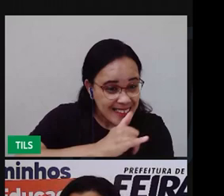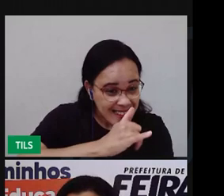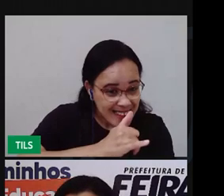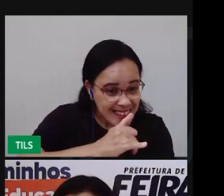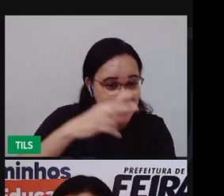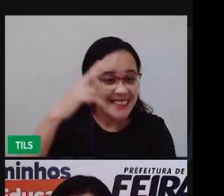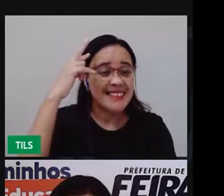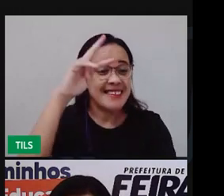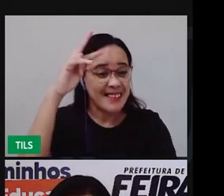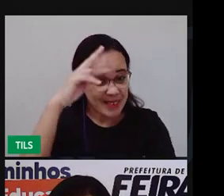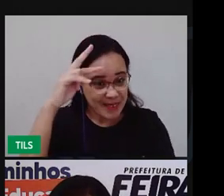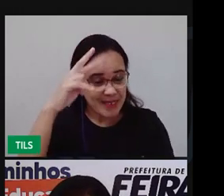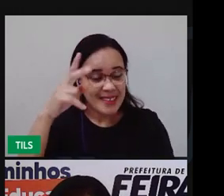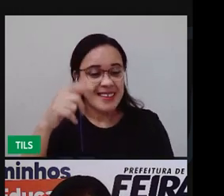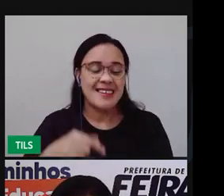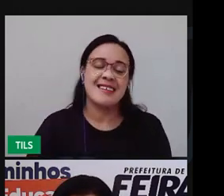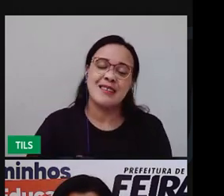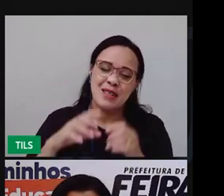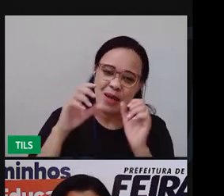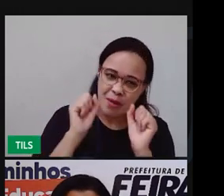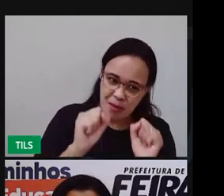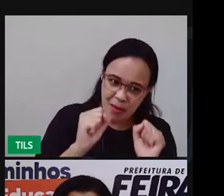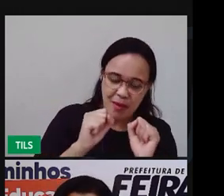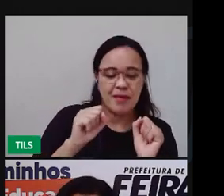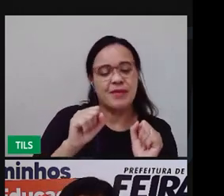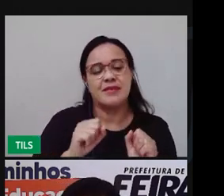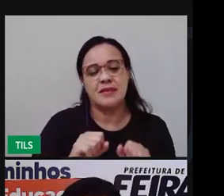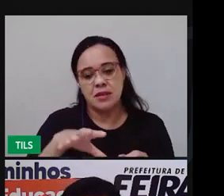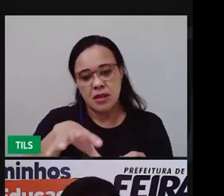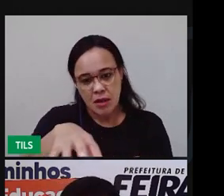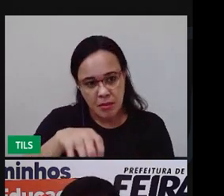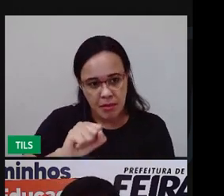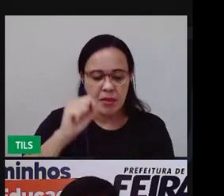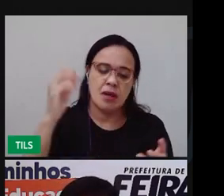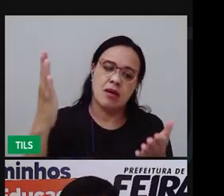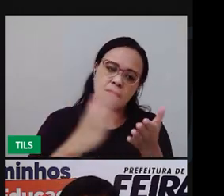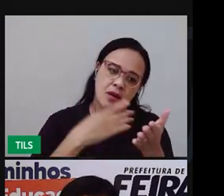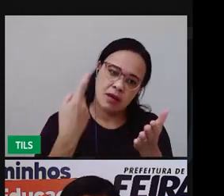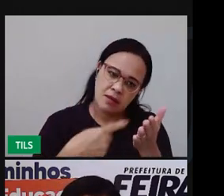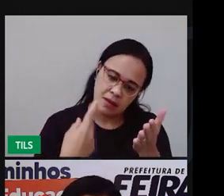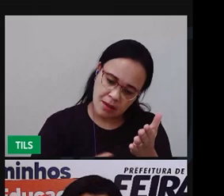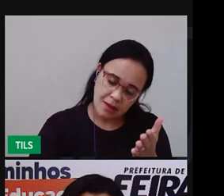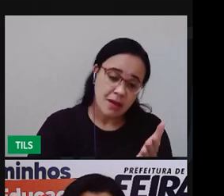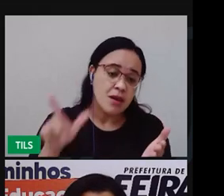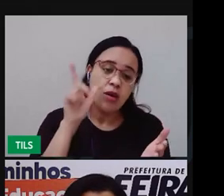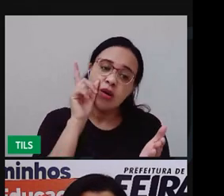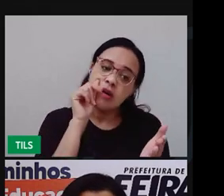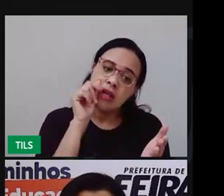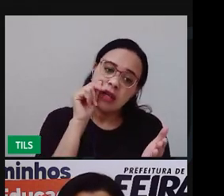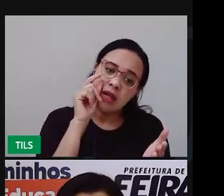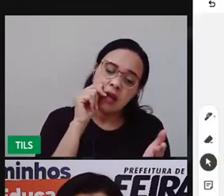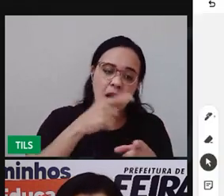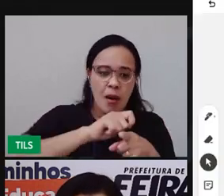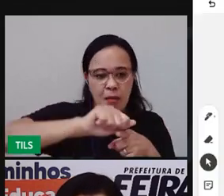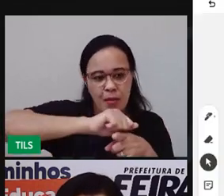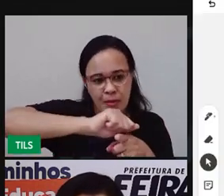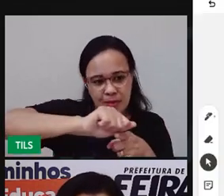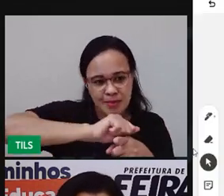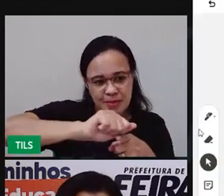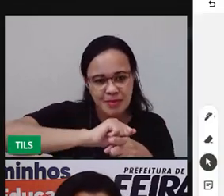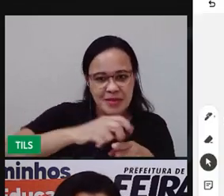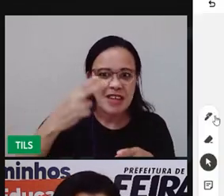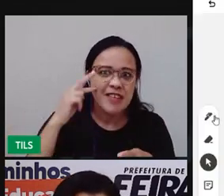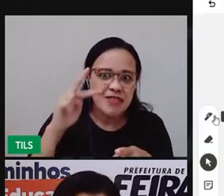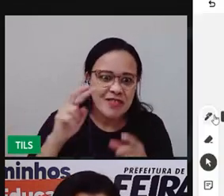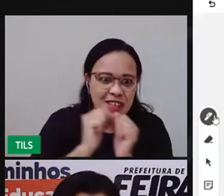Então, você pode pegar o seu caderno, o lápis, a borracha e acompanhar aqui como é que a gente vai fazer.